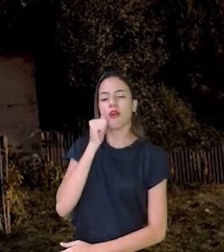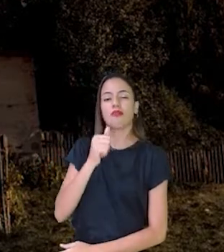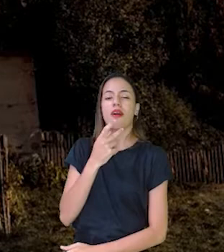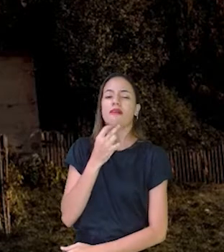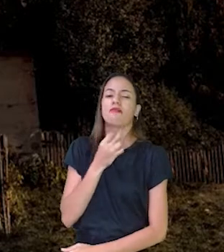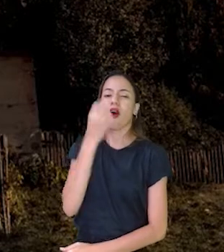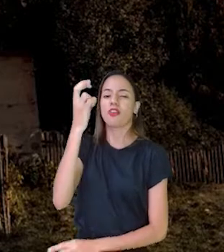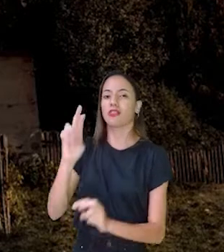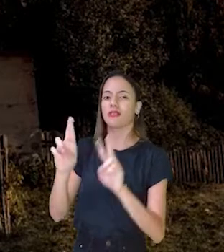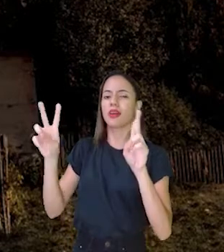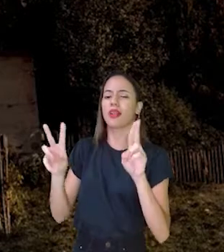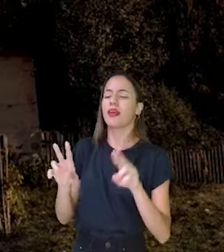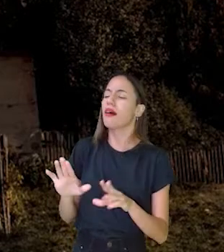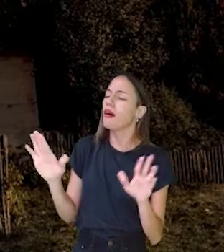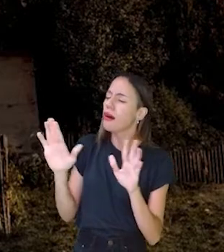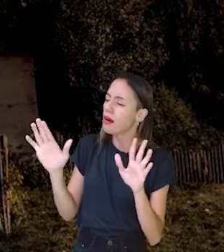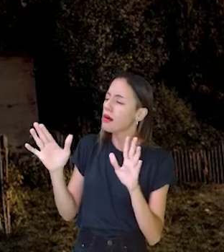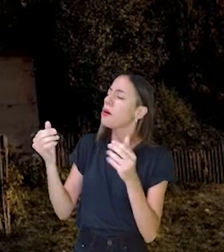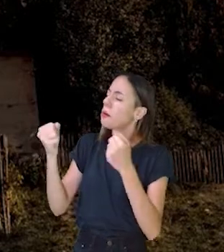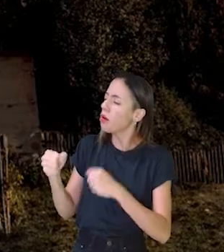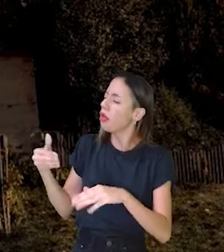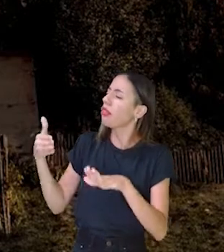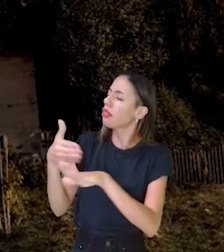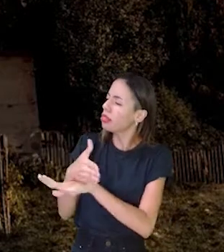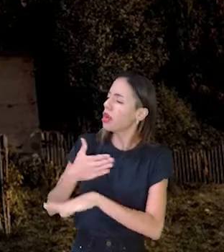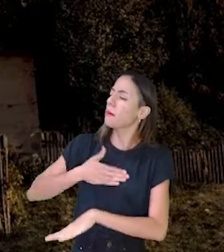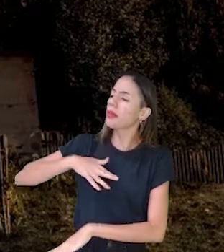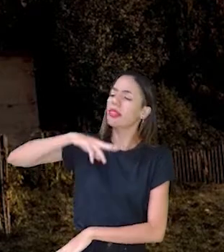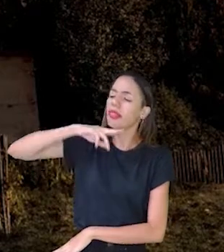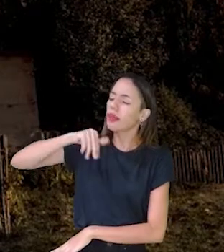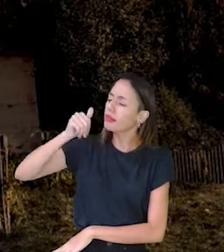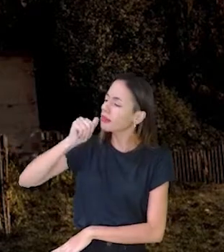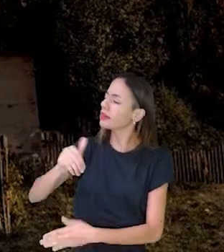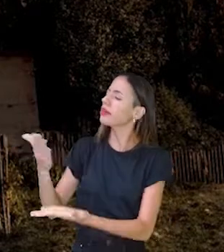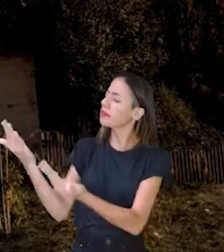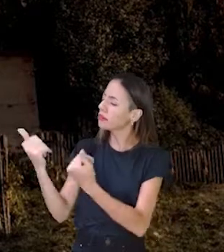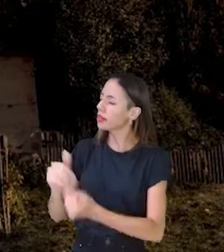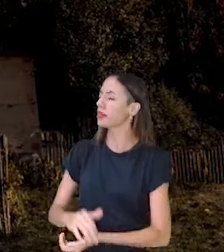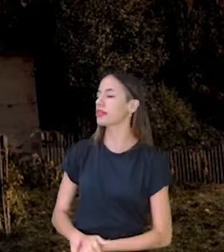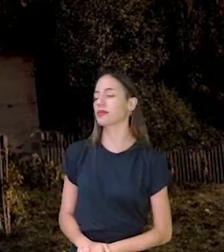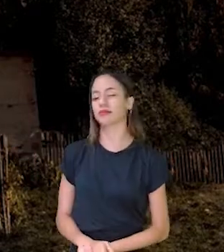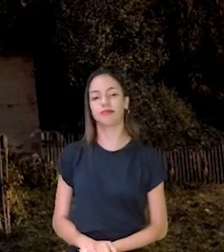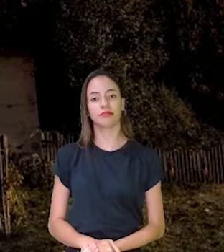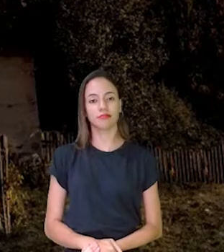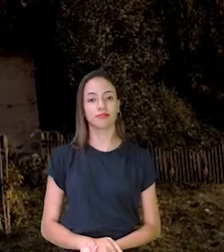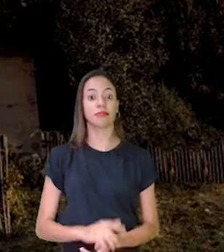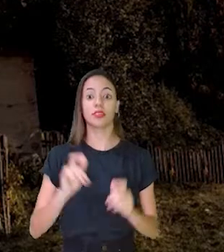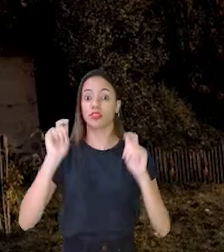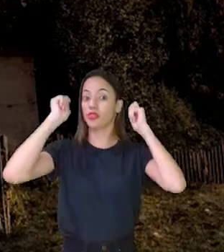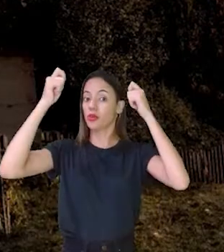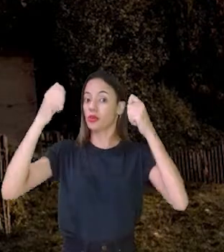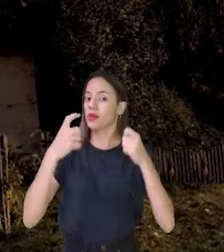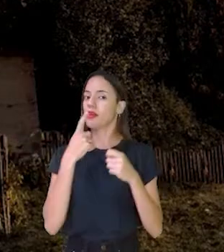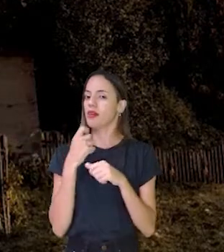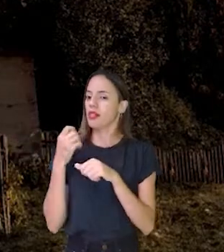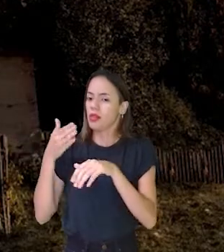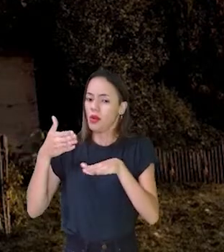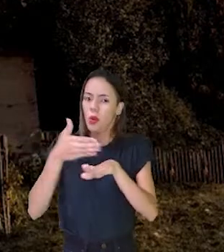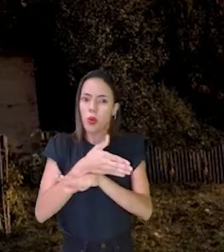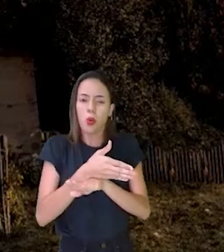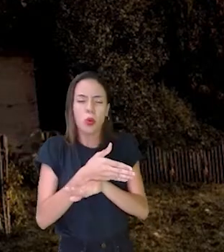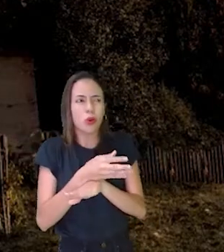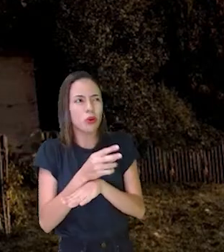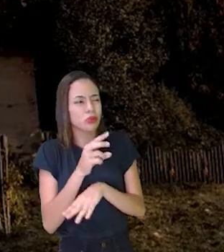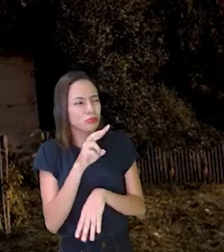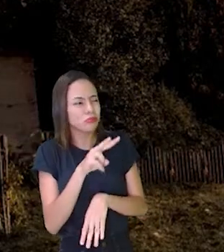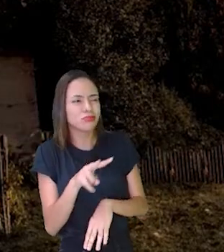Oh Onde entrar Minha netinha Quando a chapeuzinho Entrou Achou